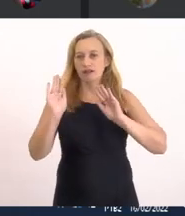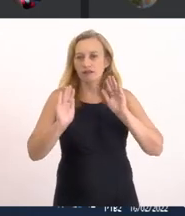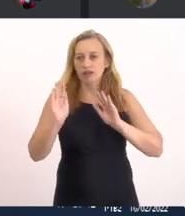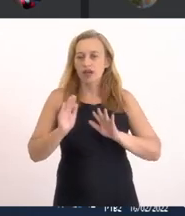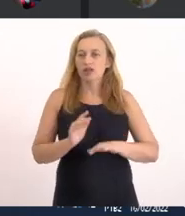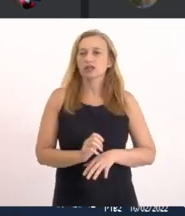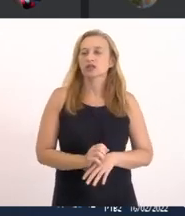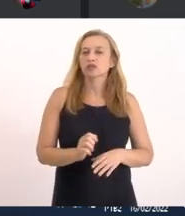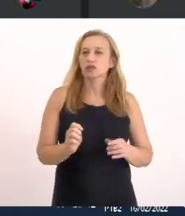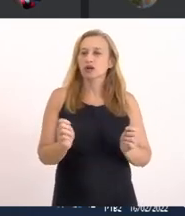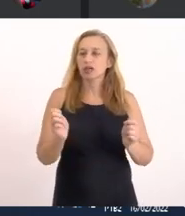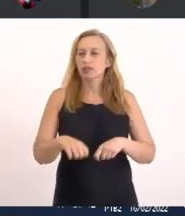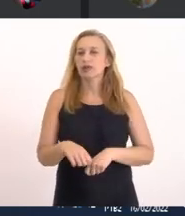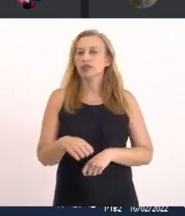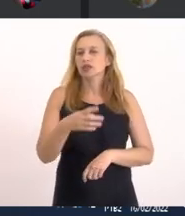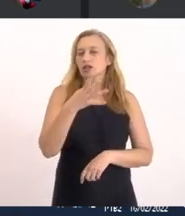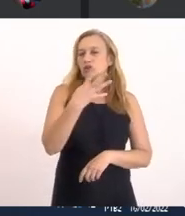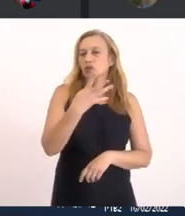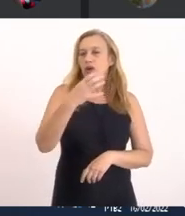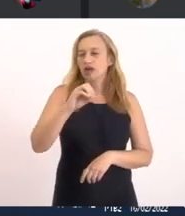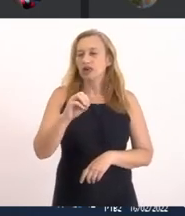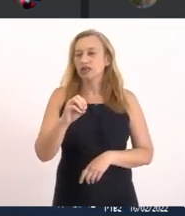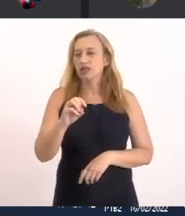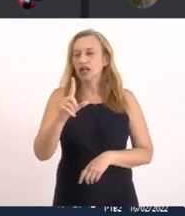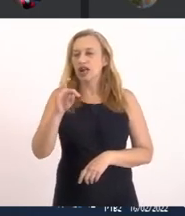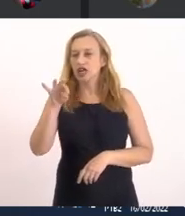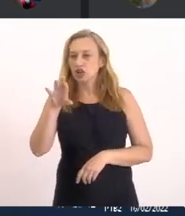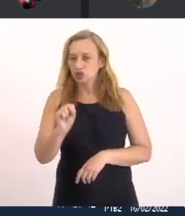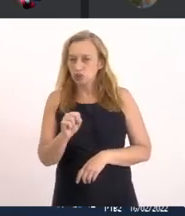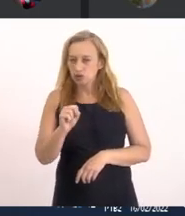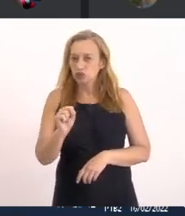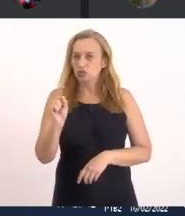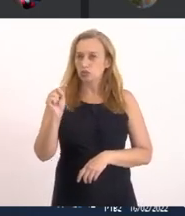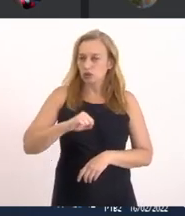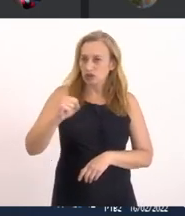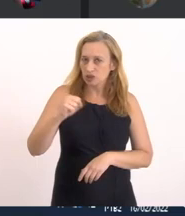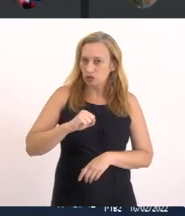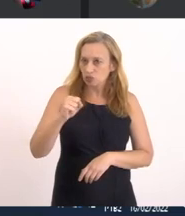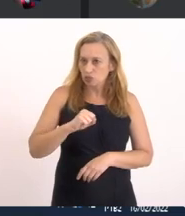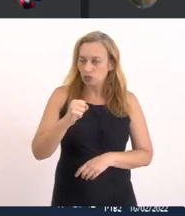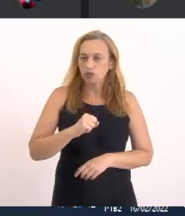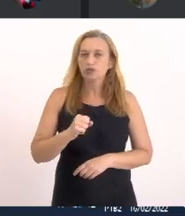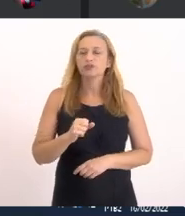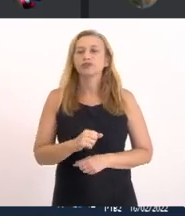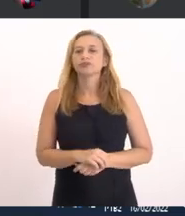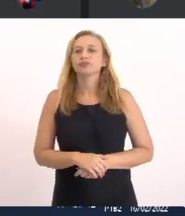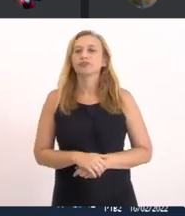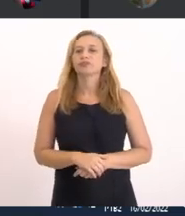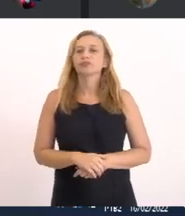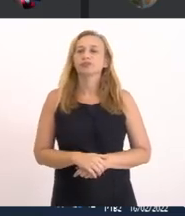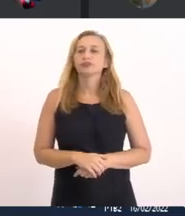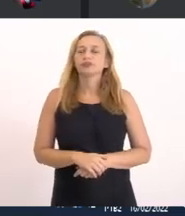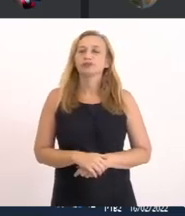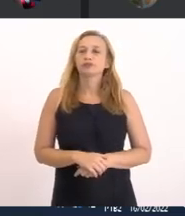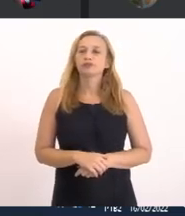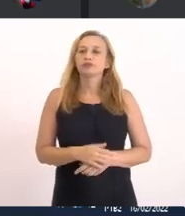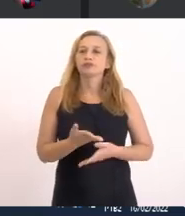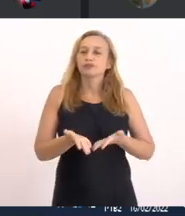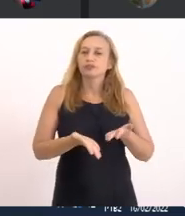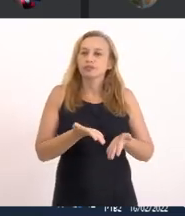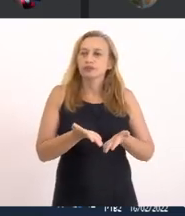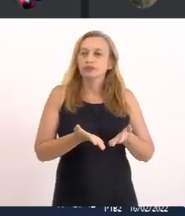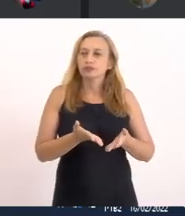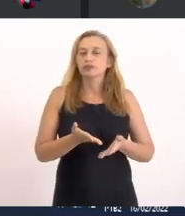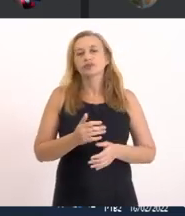uma Ete Com capacidade De 40 litros por segundo Que é o valor Quer dizer A vazão Acorgada pelo INEA E ela trata os esgoto De forma